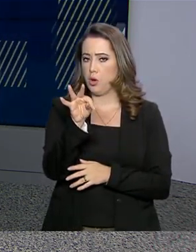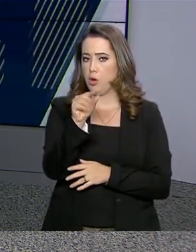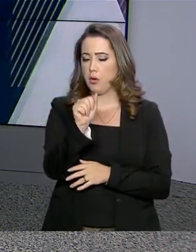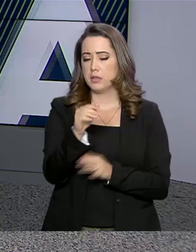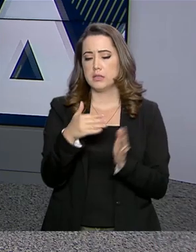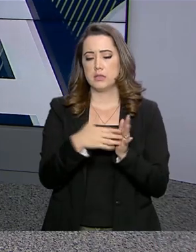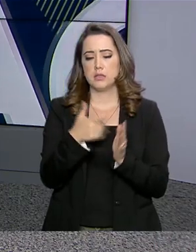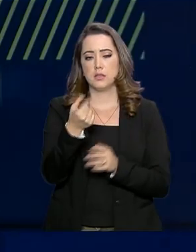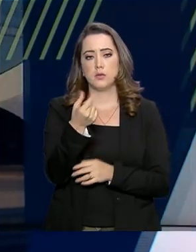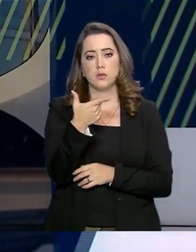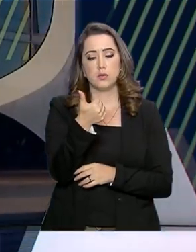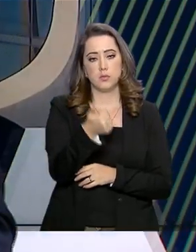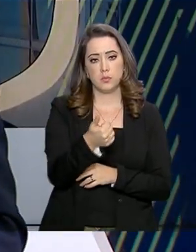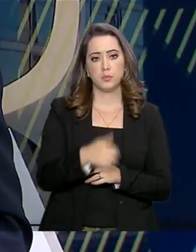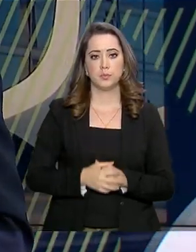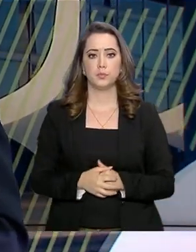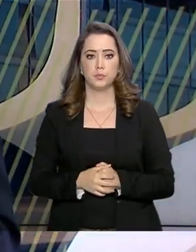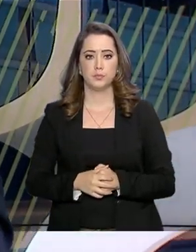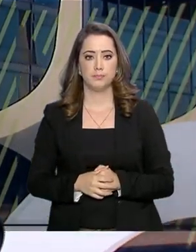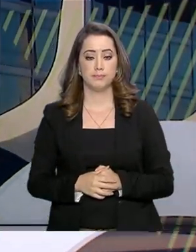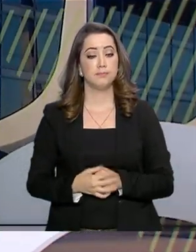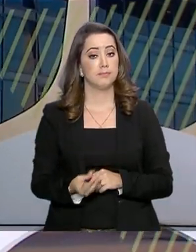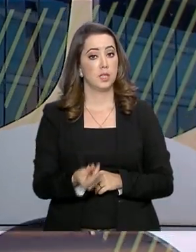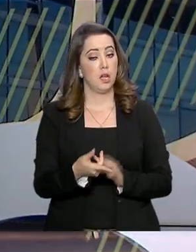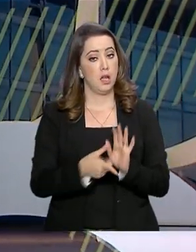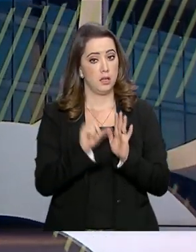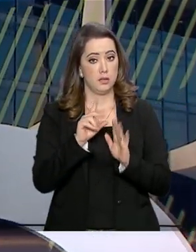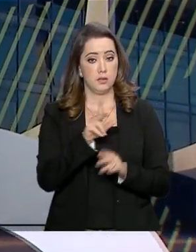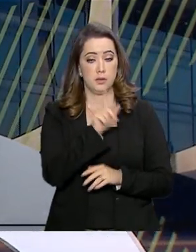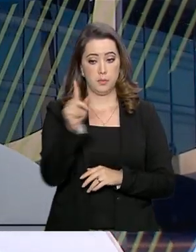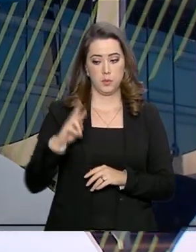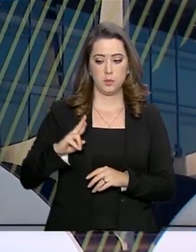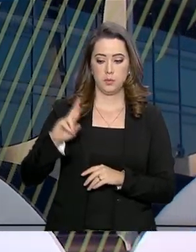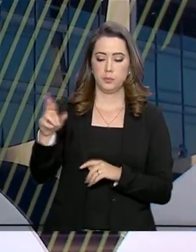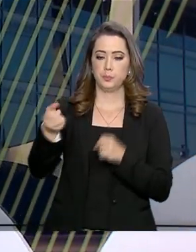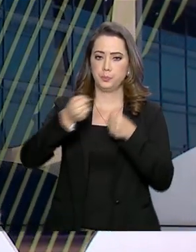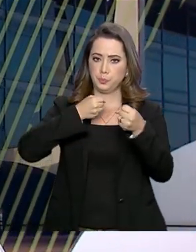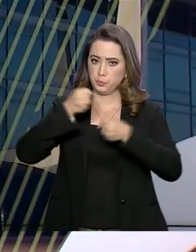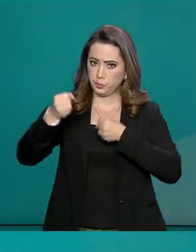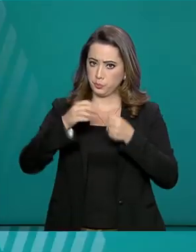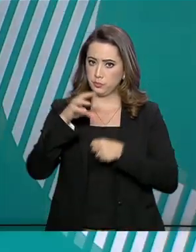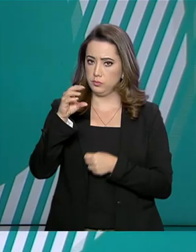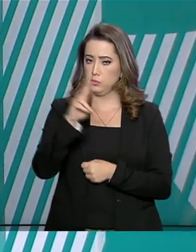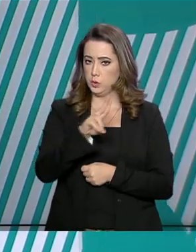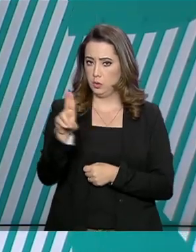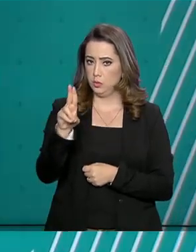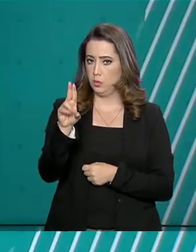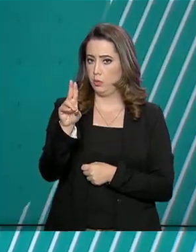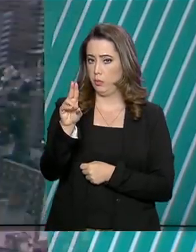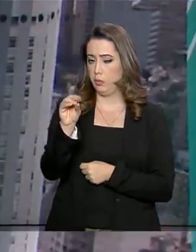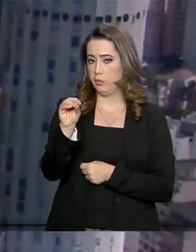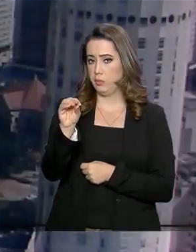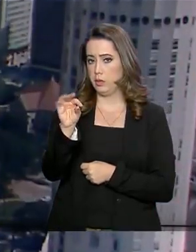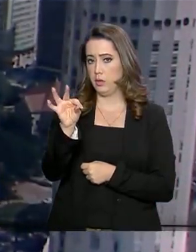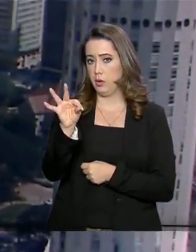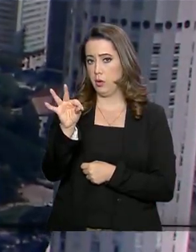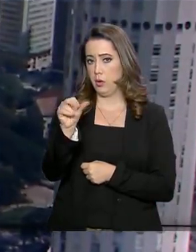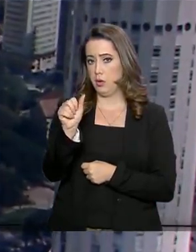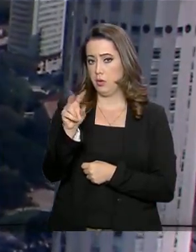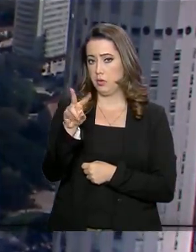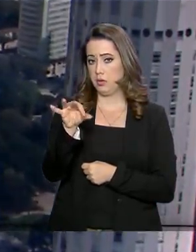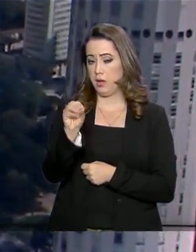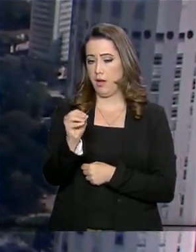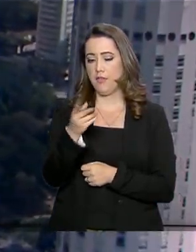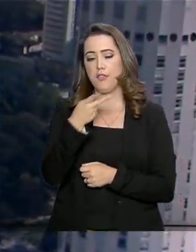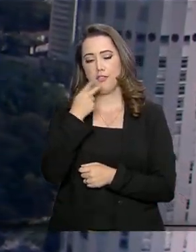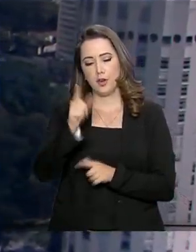2021. Agora há pouco, o porta-voz da Presidência da República, Otávio Rego Barros, comentou recorde